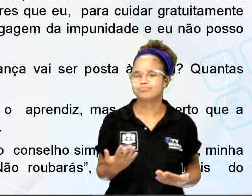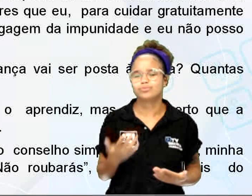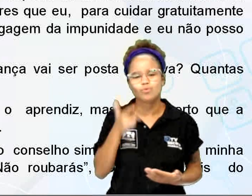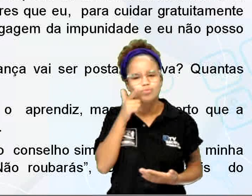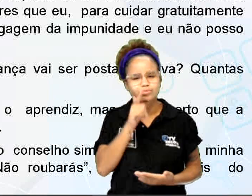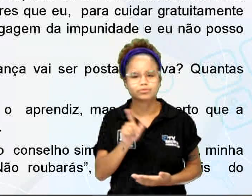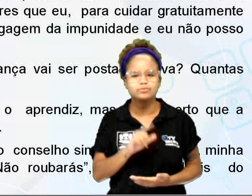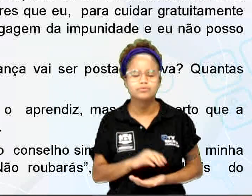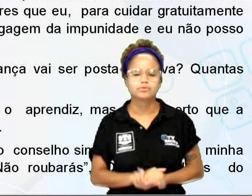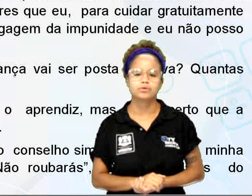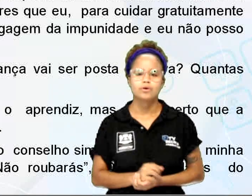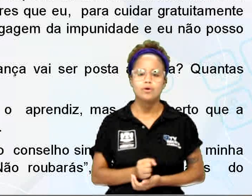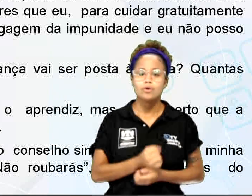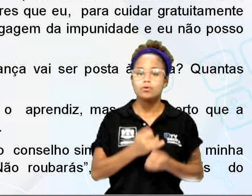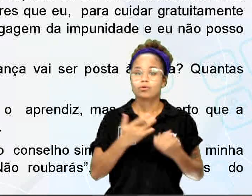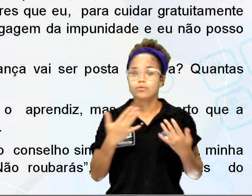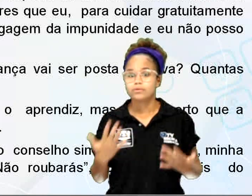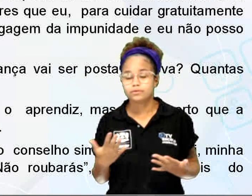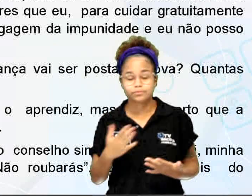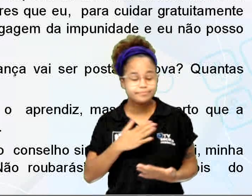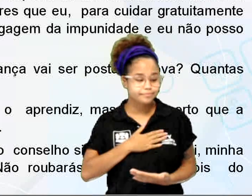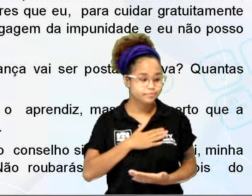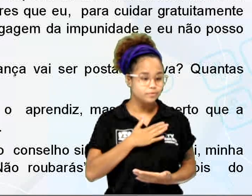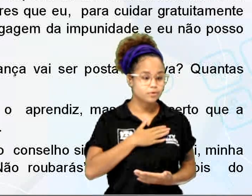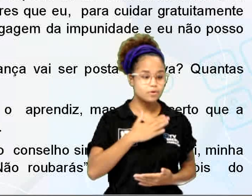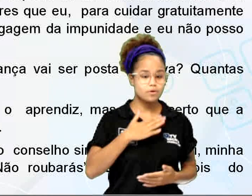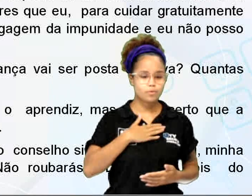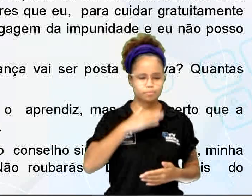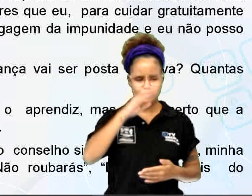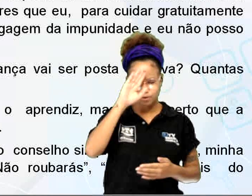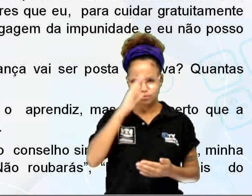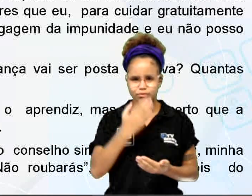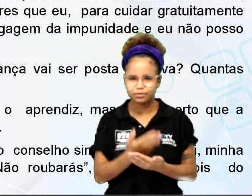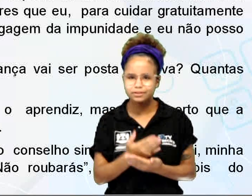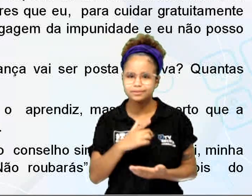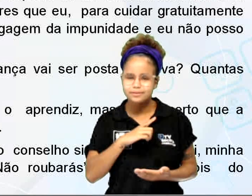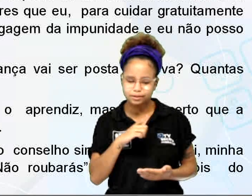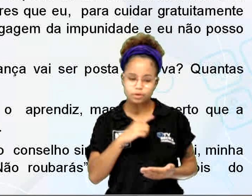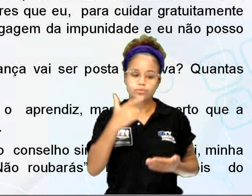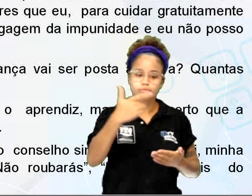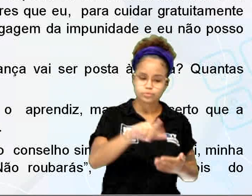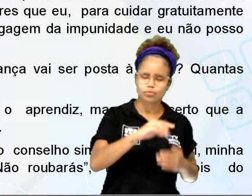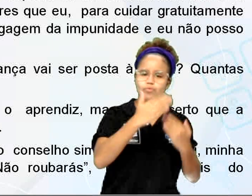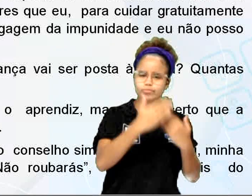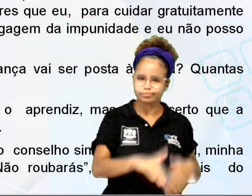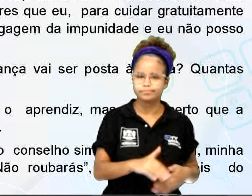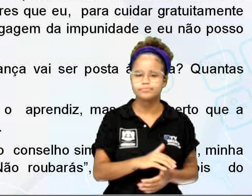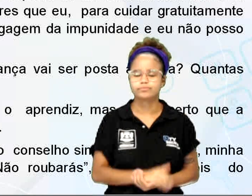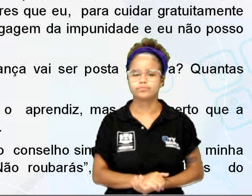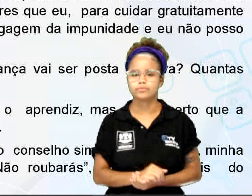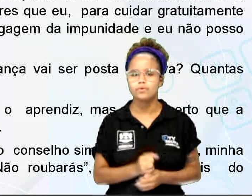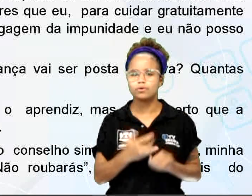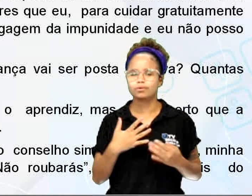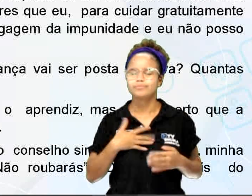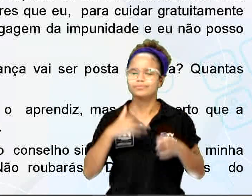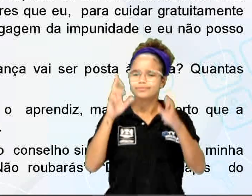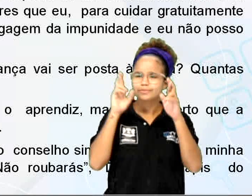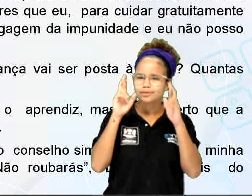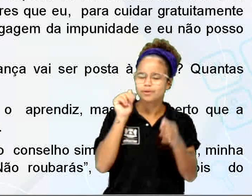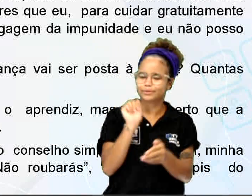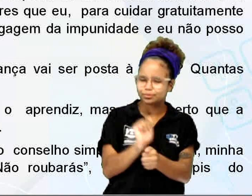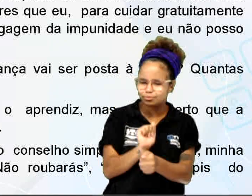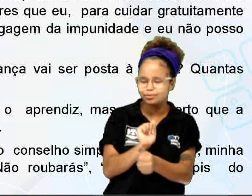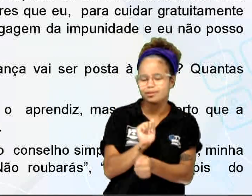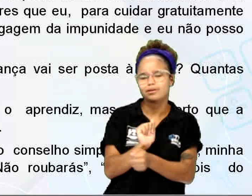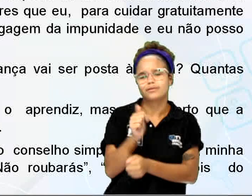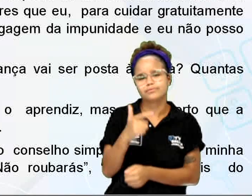Quantas vezes, meu amigo, meu rapaz, minha confiança vai ser posta à prova? Quantas vezes minha esperança vai esperar no